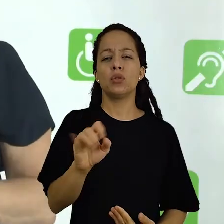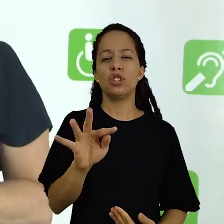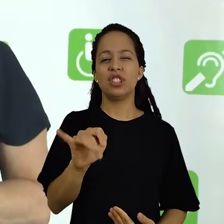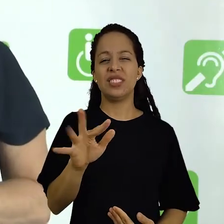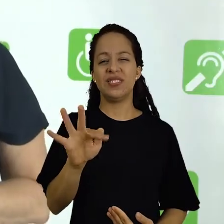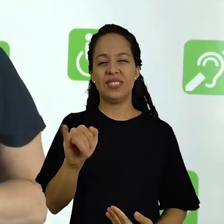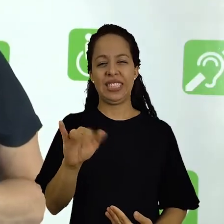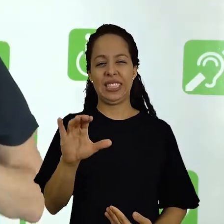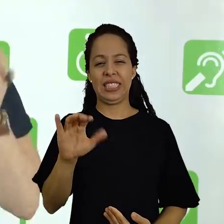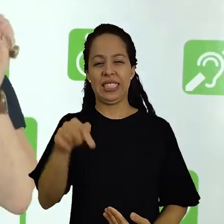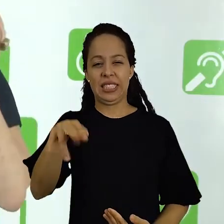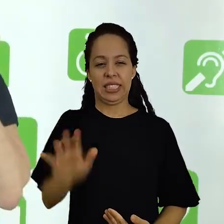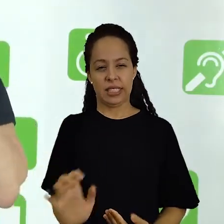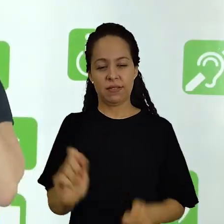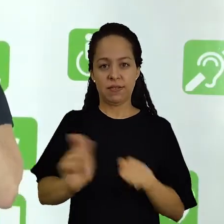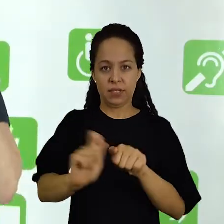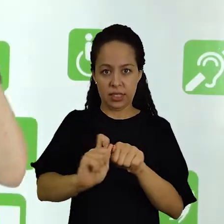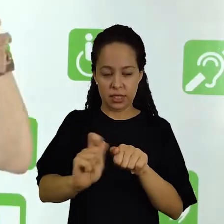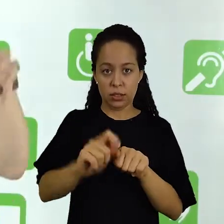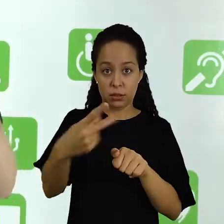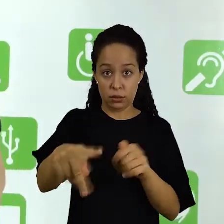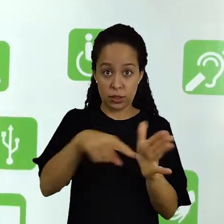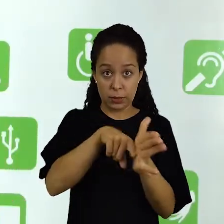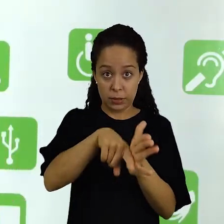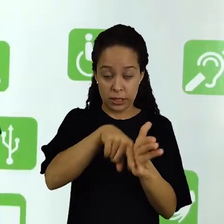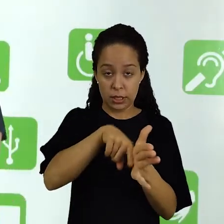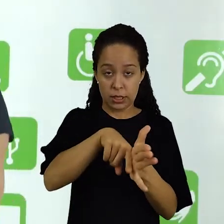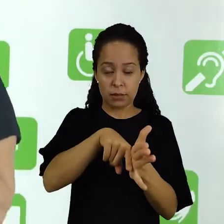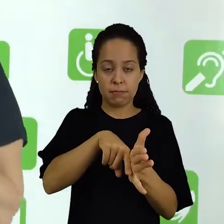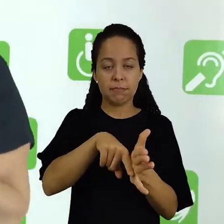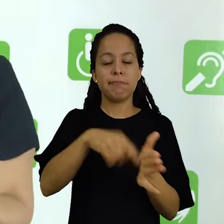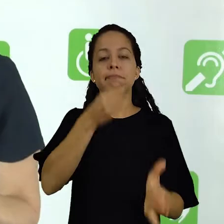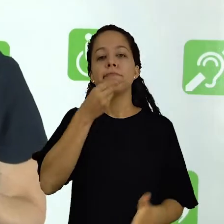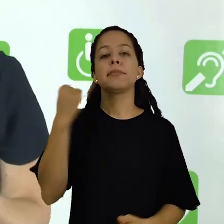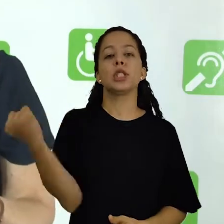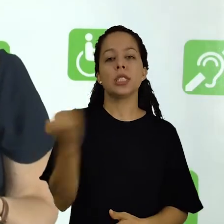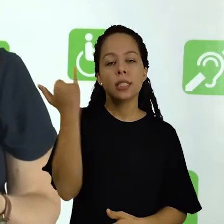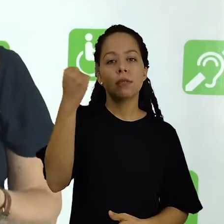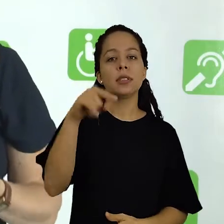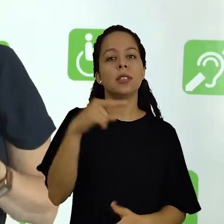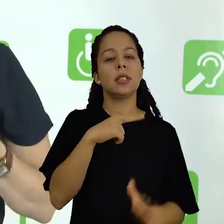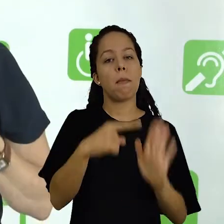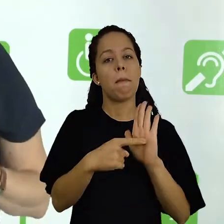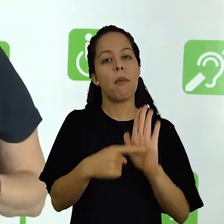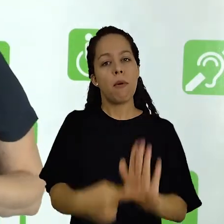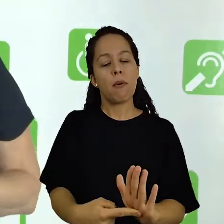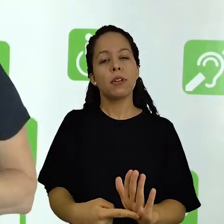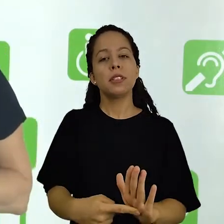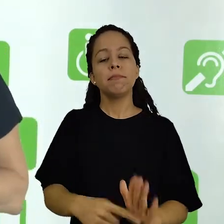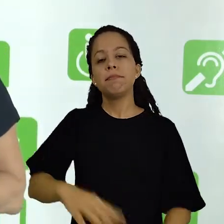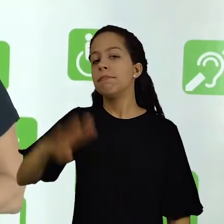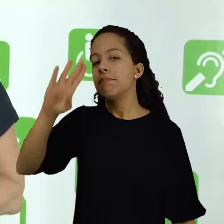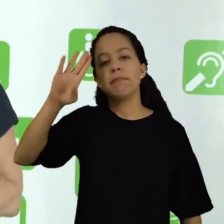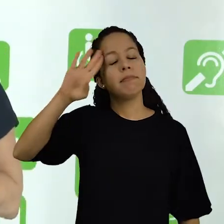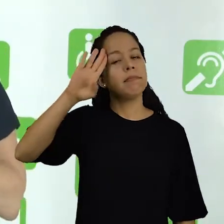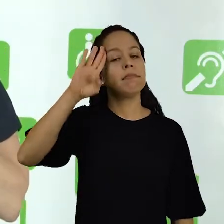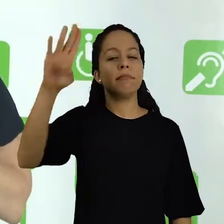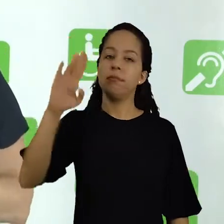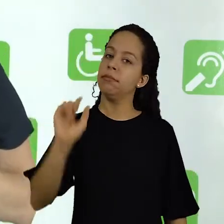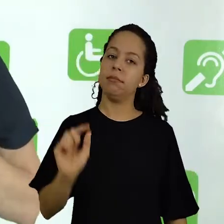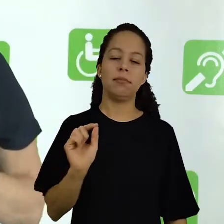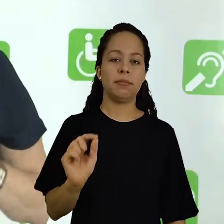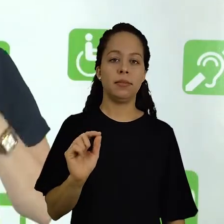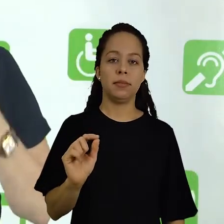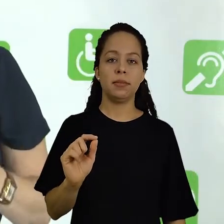justifique, construa a justificativa da sua pesquisa, é necessário que você mostre